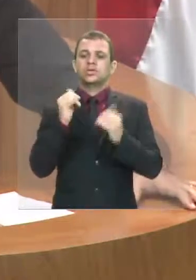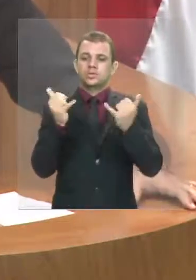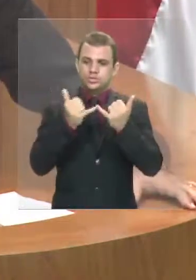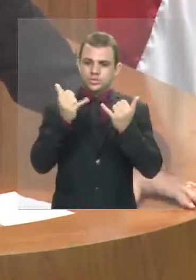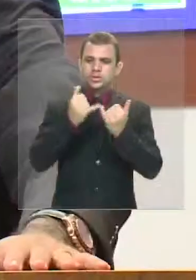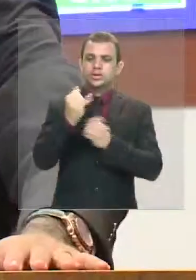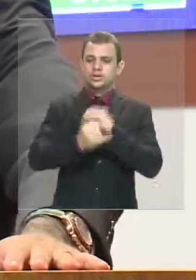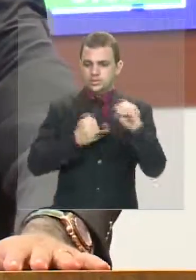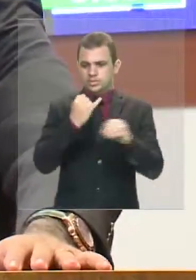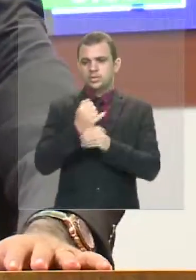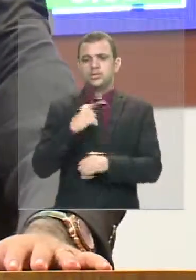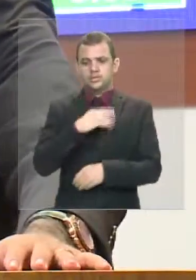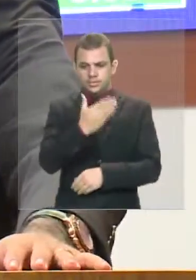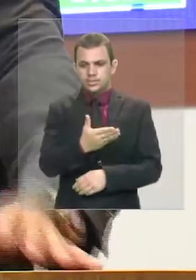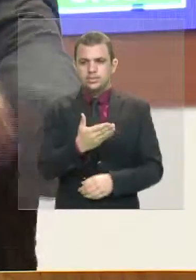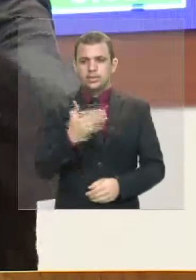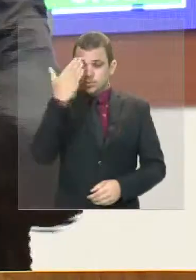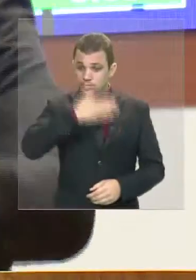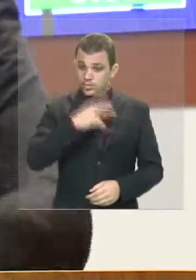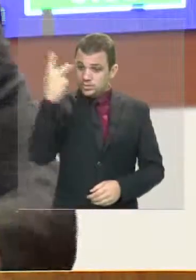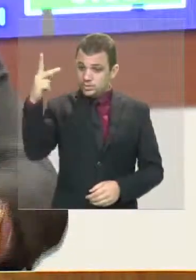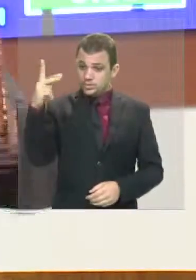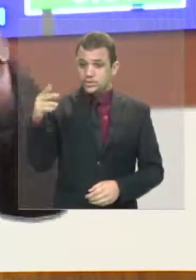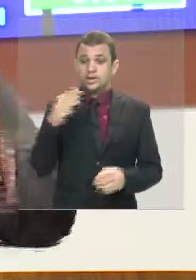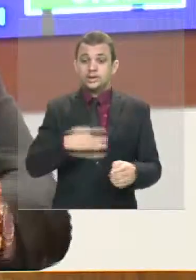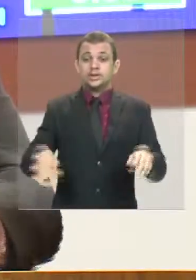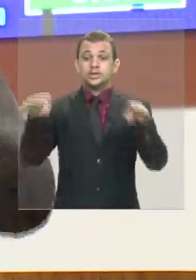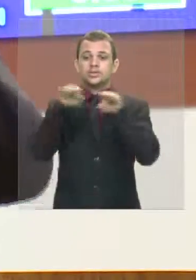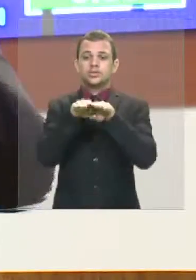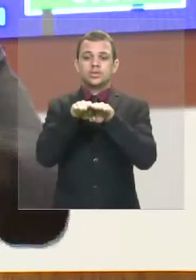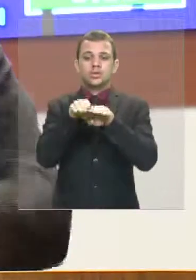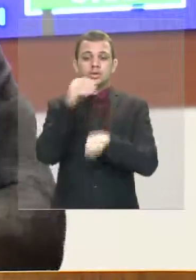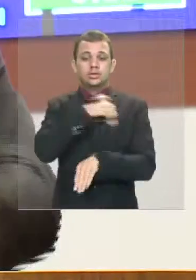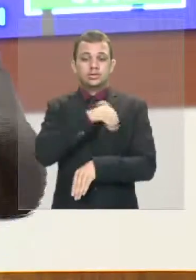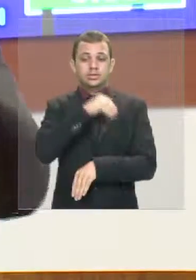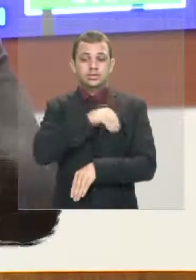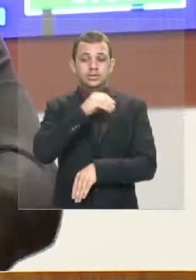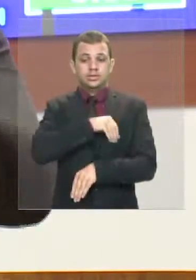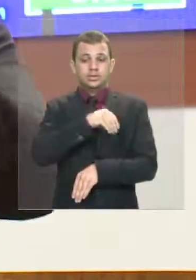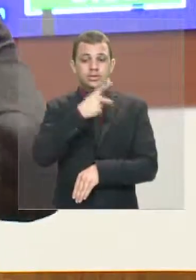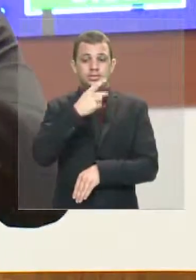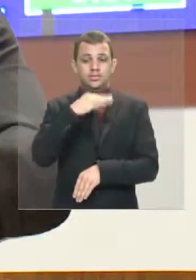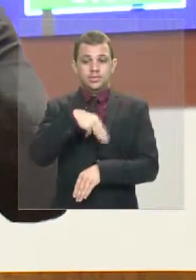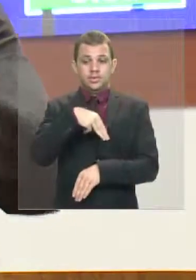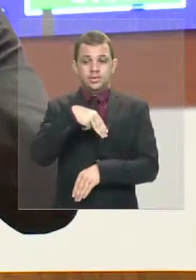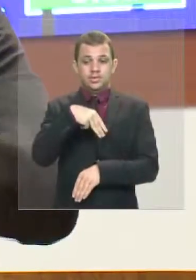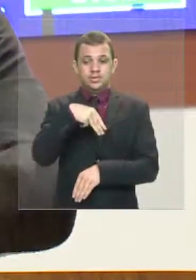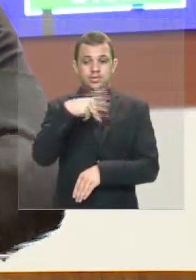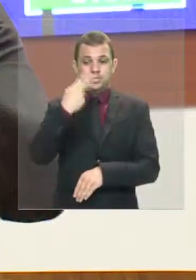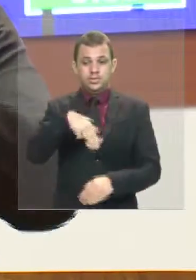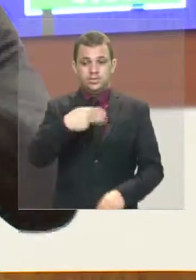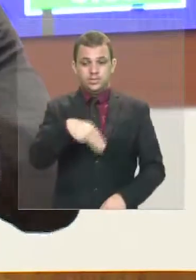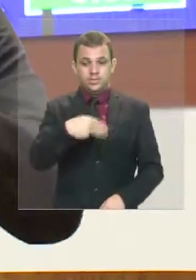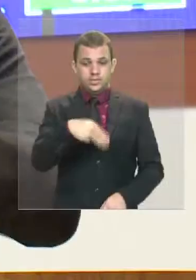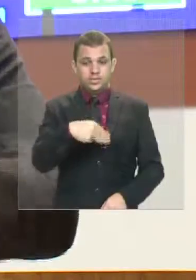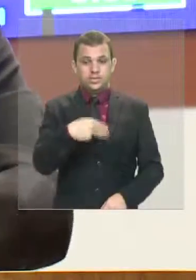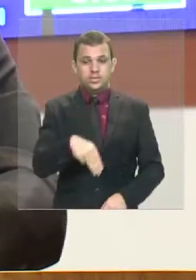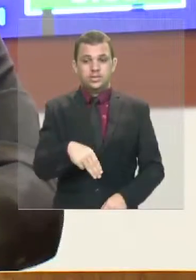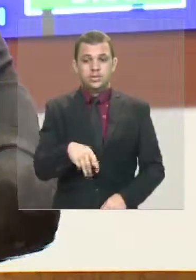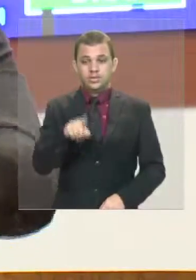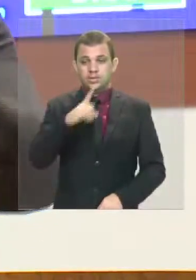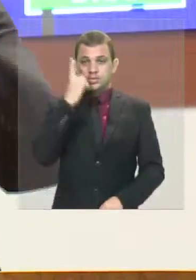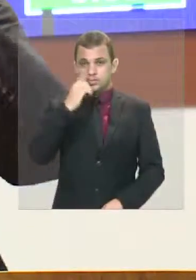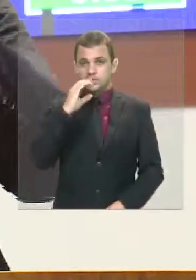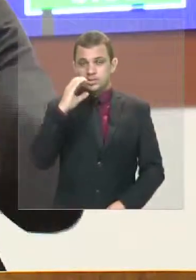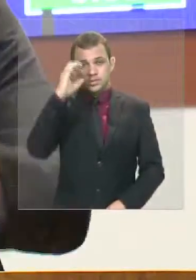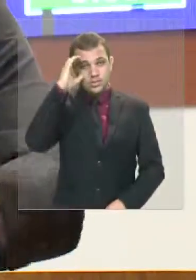Está lá. Promessa dele de igualar o salário. Deputado Cabo Campos, Vossa Excelência, que andou no sol dia e noite durante essa campanha.